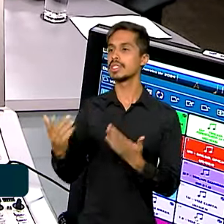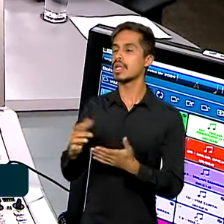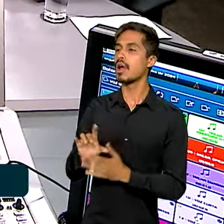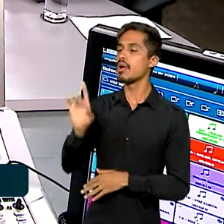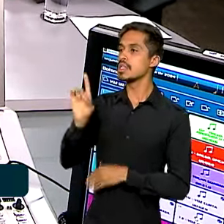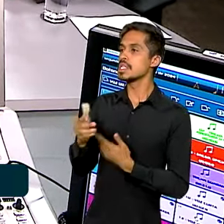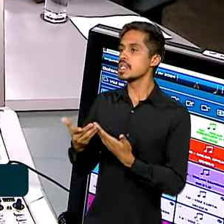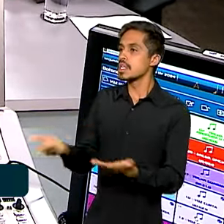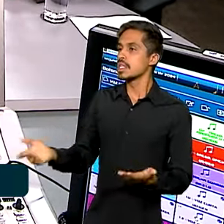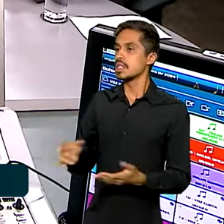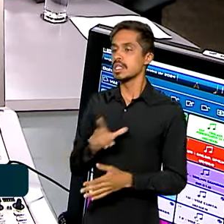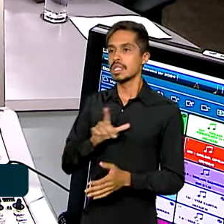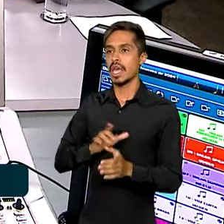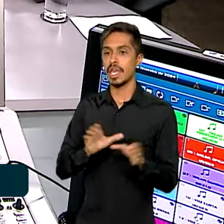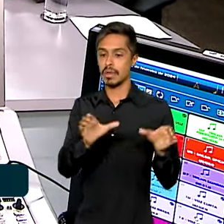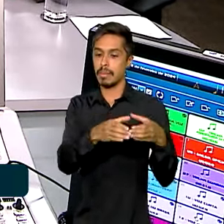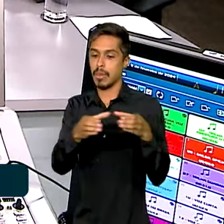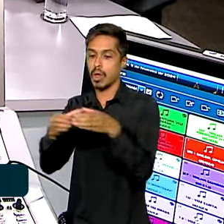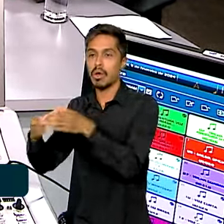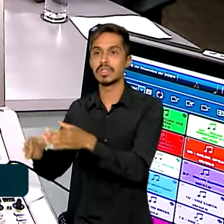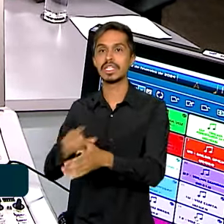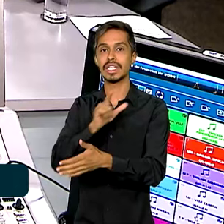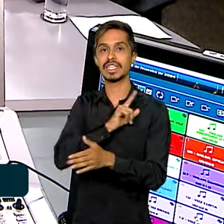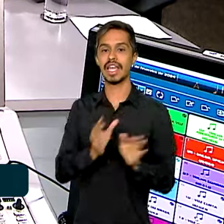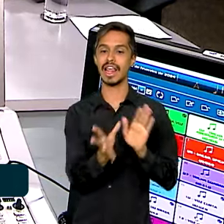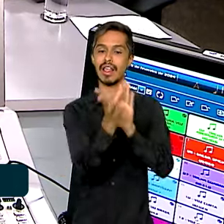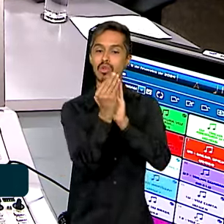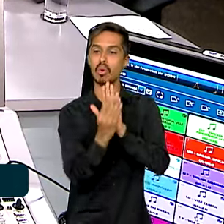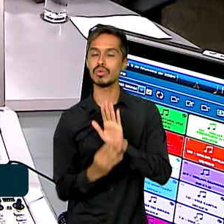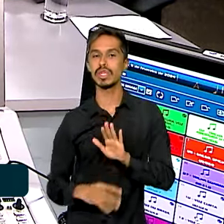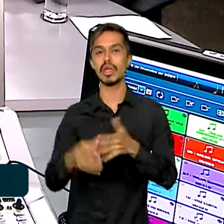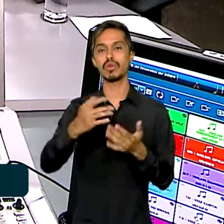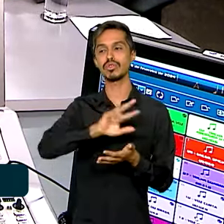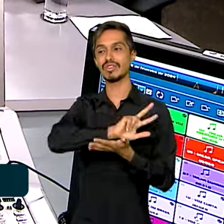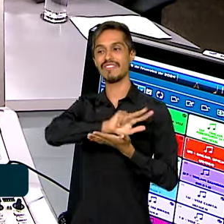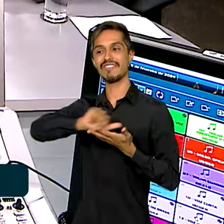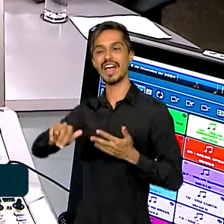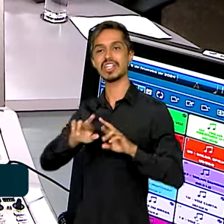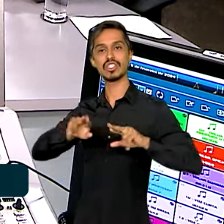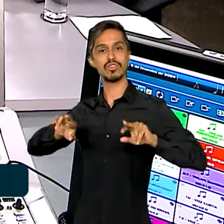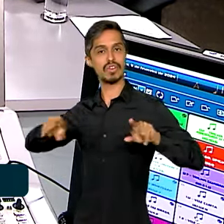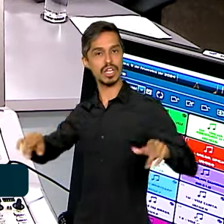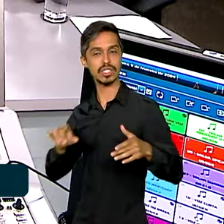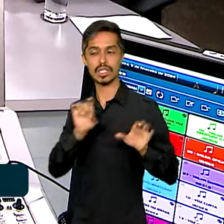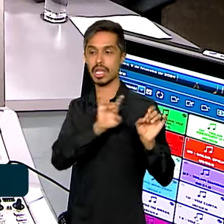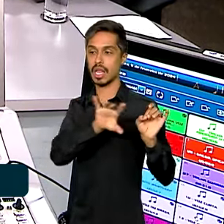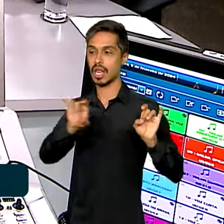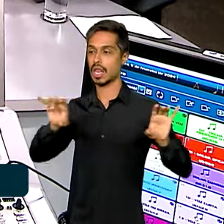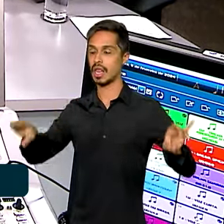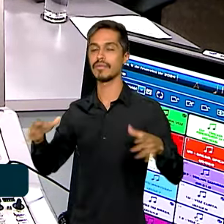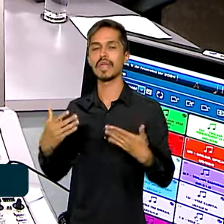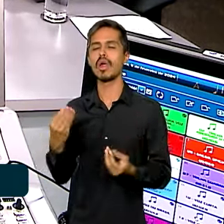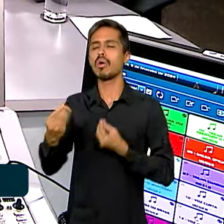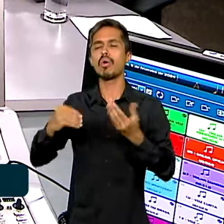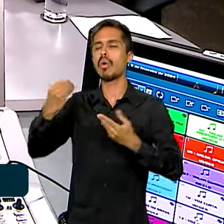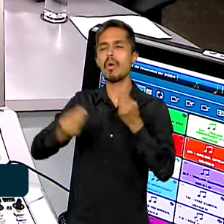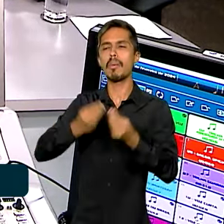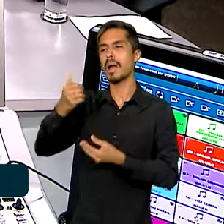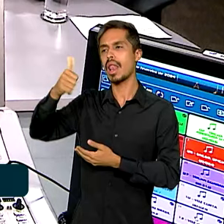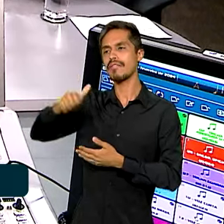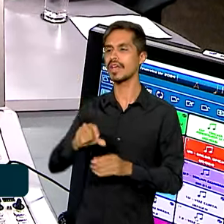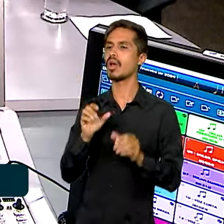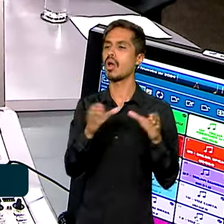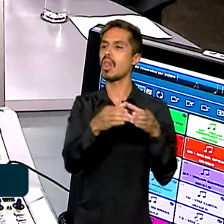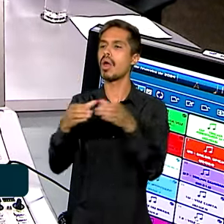blocos que dividem conhecimentos específicos para cada área de atuação, né? A senhora pode explicar melhor como é que vai ser a avaliação e quais são esses blocos? Tá.